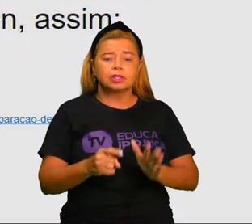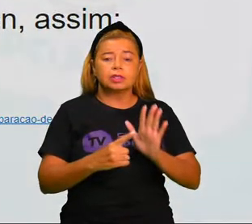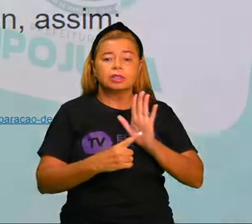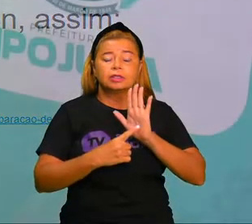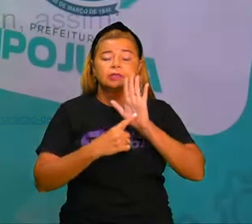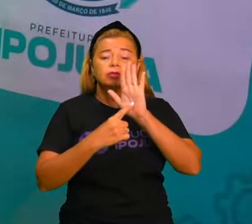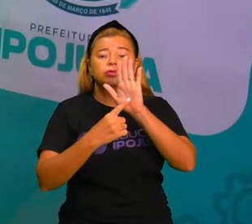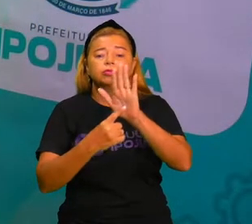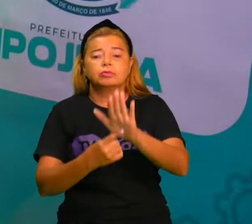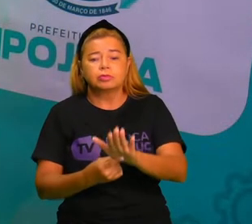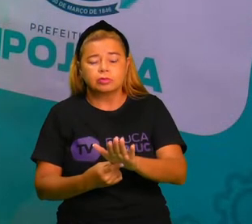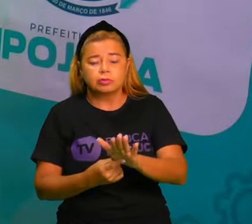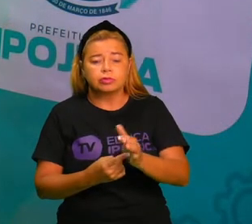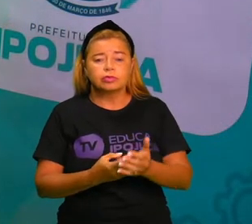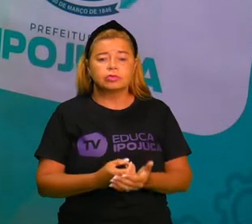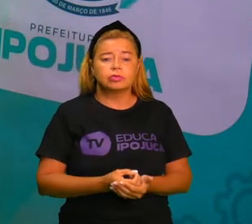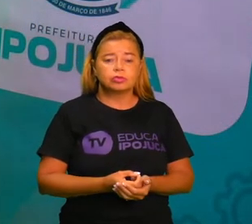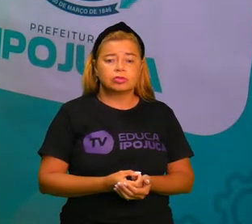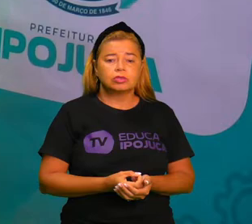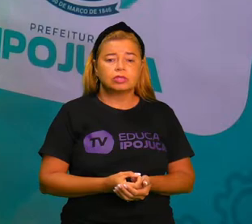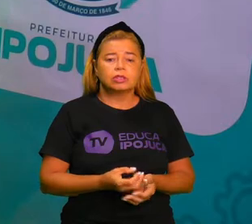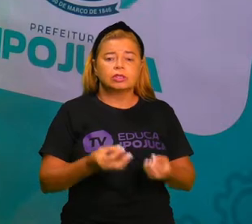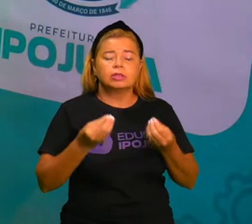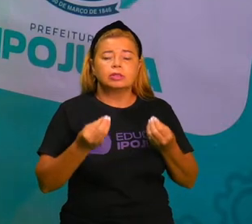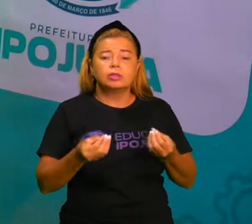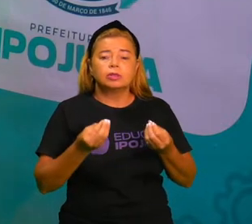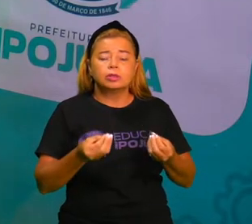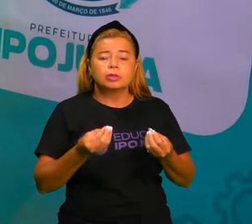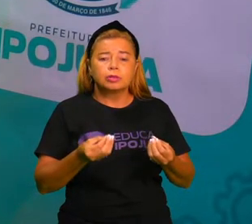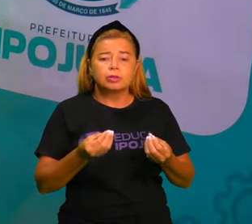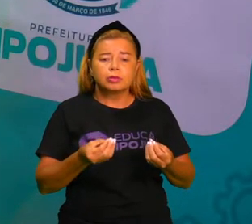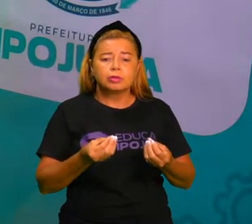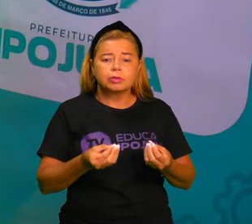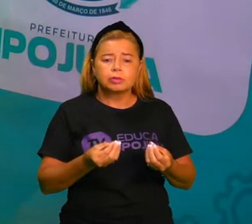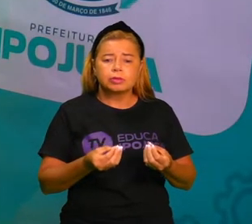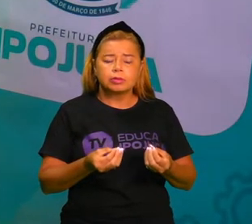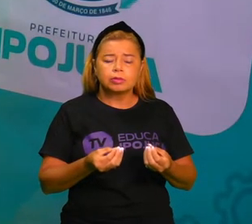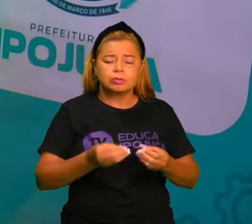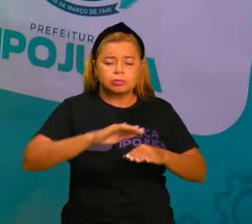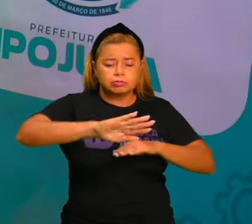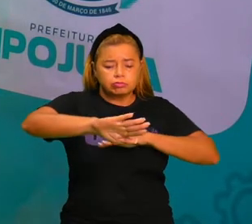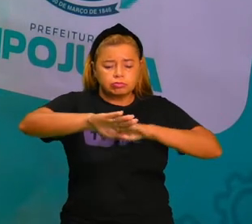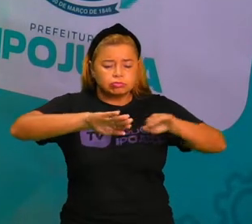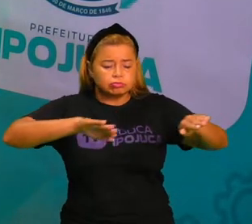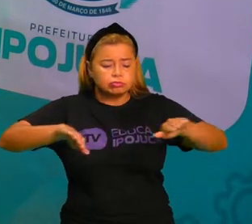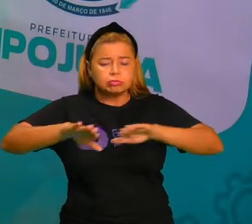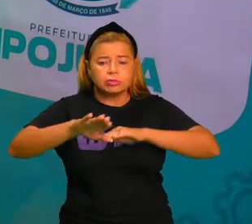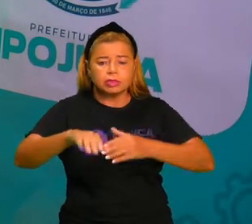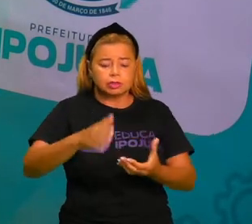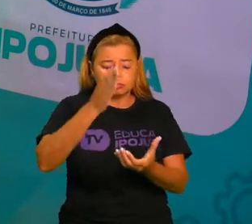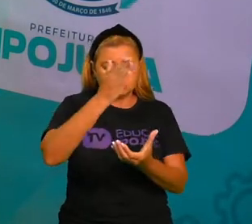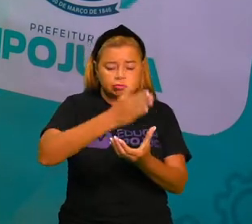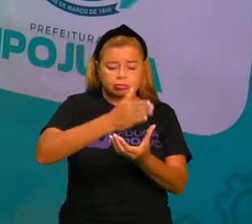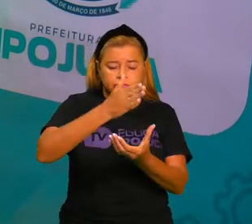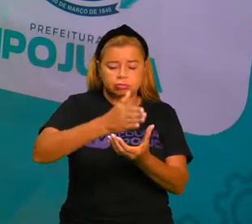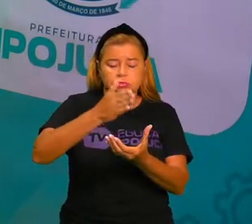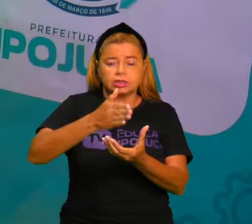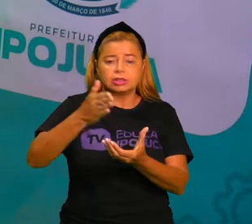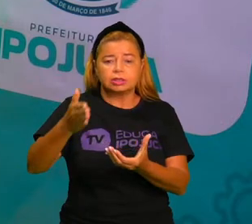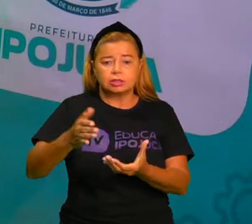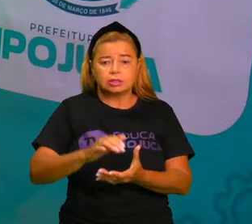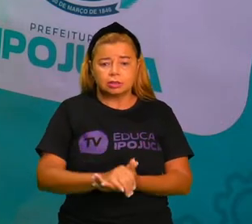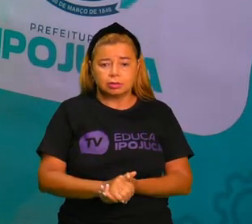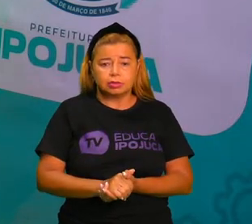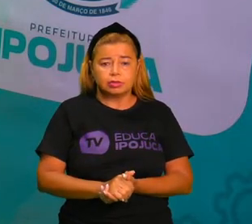claramente como é que nós podemos separar as sílabas. Porque quando a gente brinca, cantando essa música, gente tem que